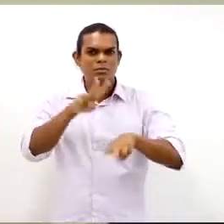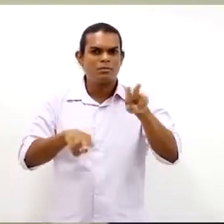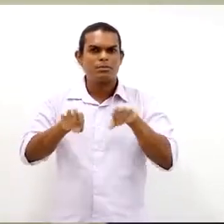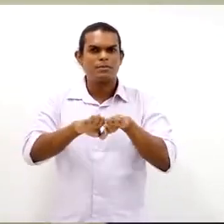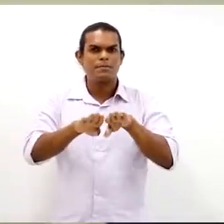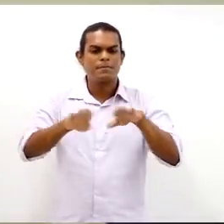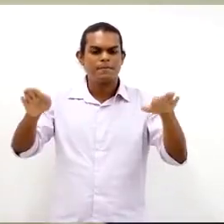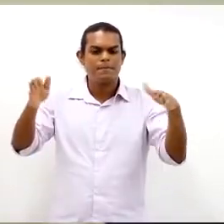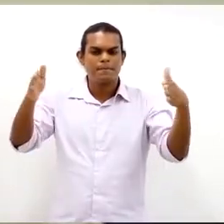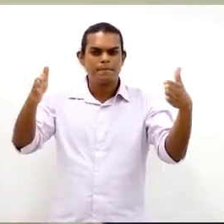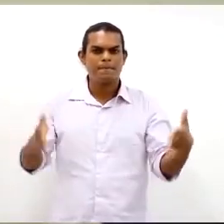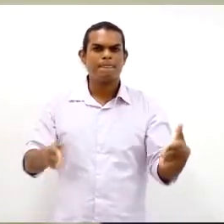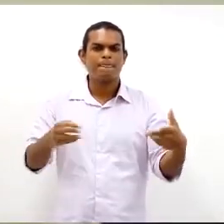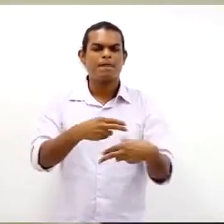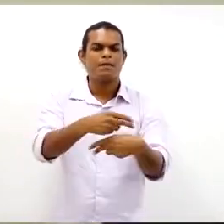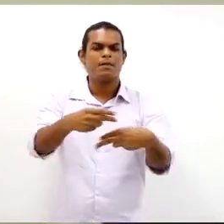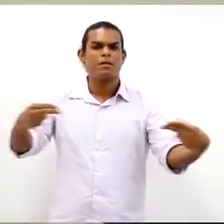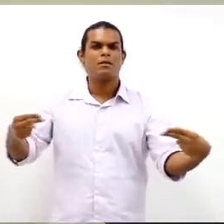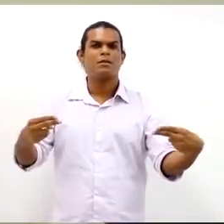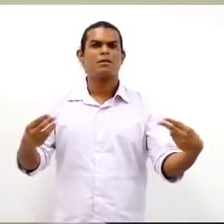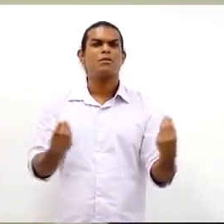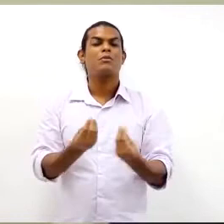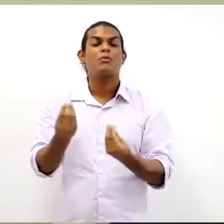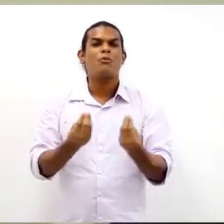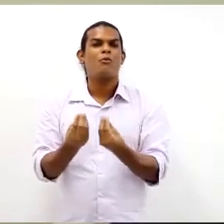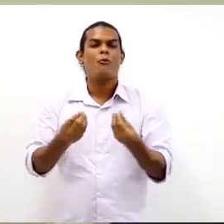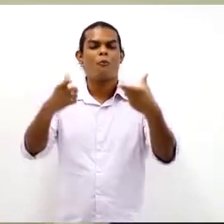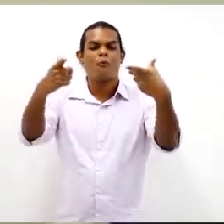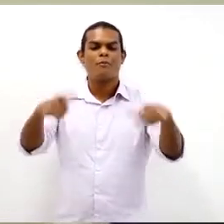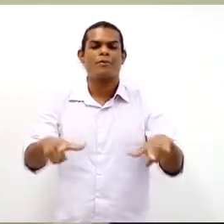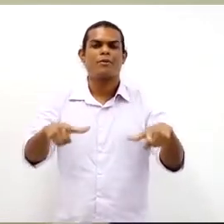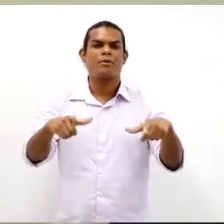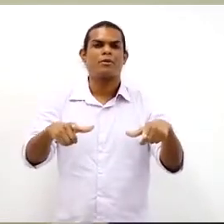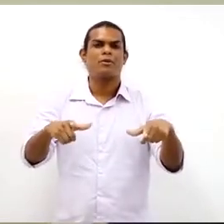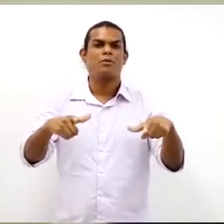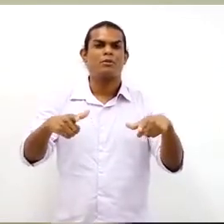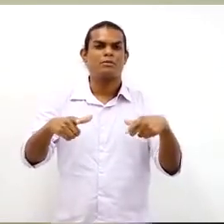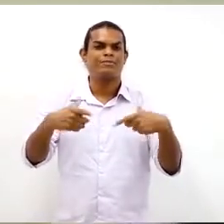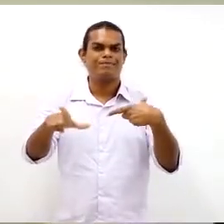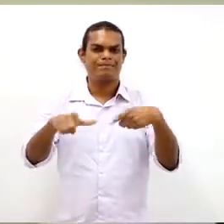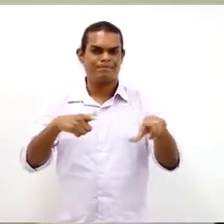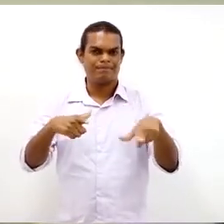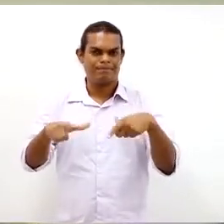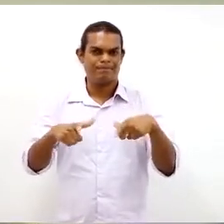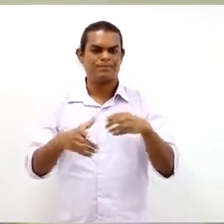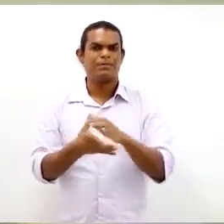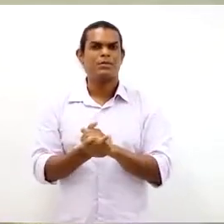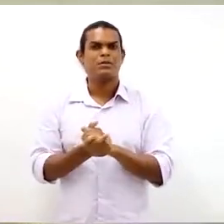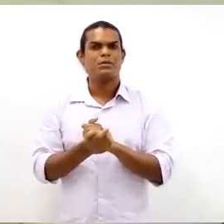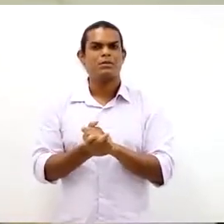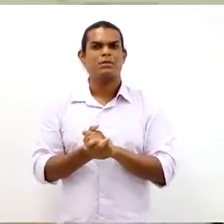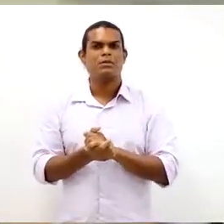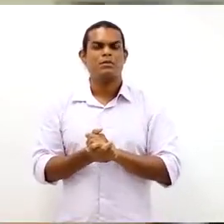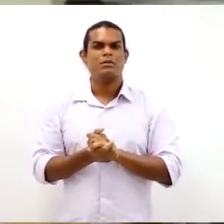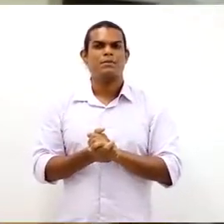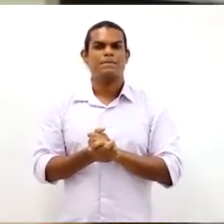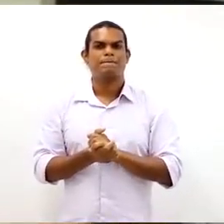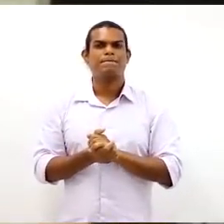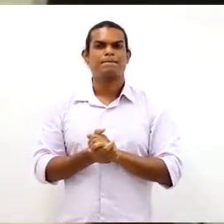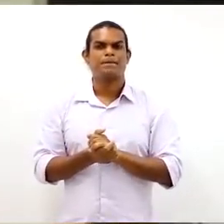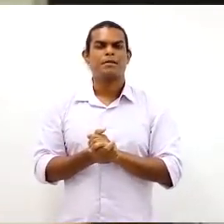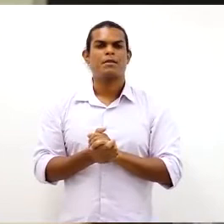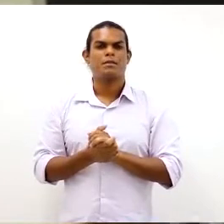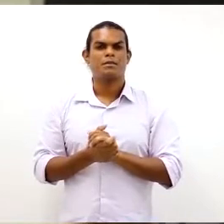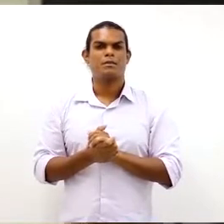ambiente, ou seja, a sua distribuição no espaço físico disponível para o trabalho. Notem que agora nós temos um trabalhador diante de sua